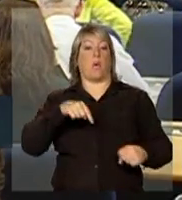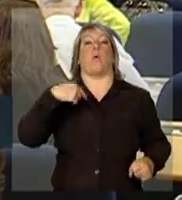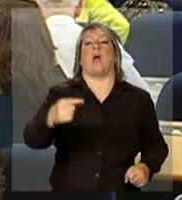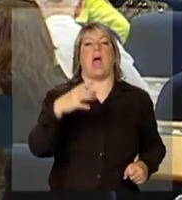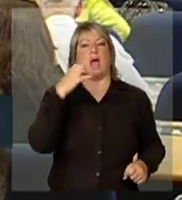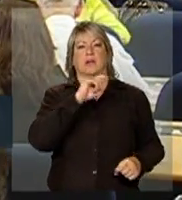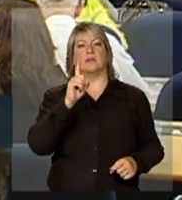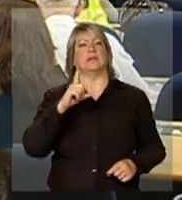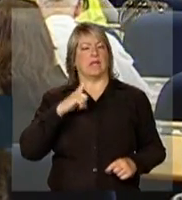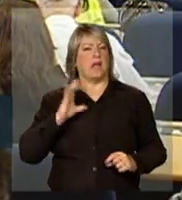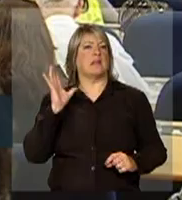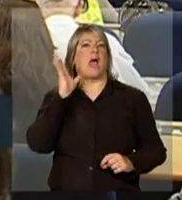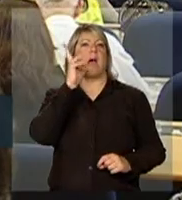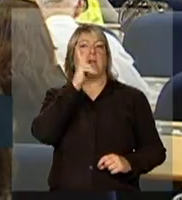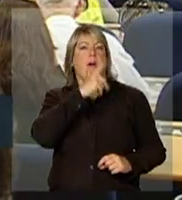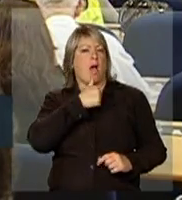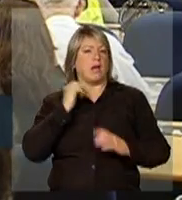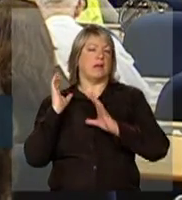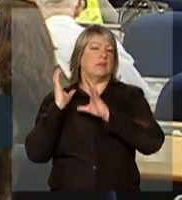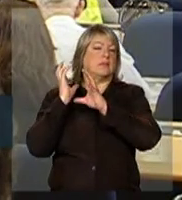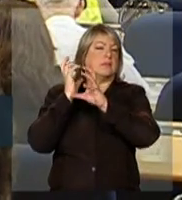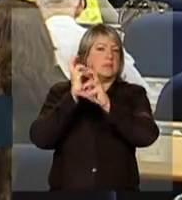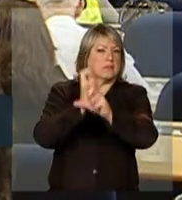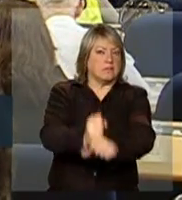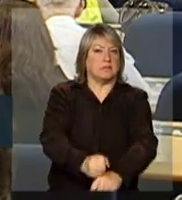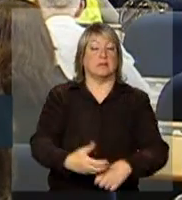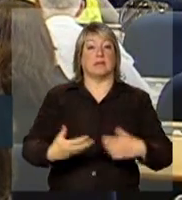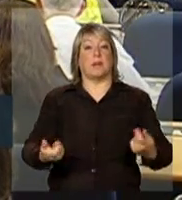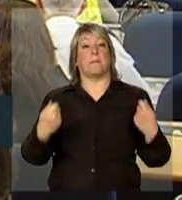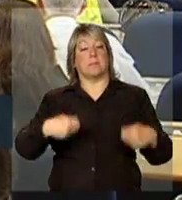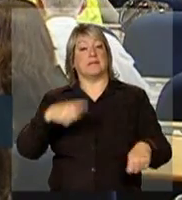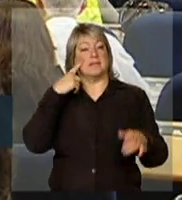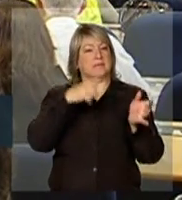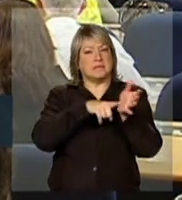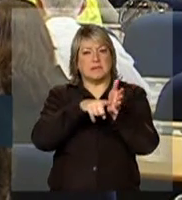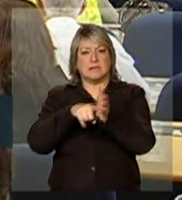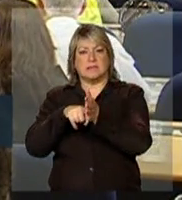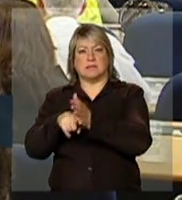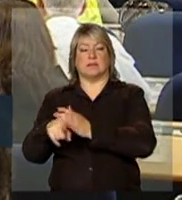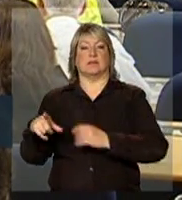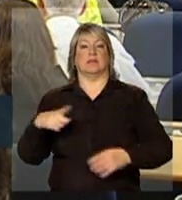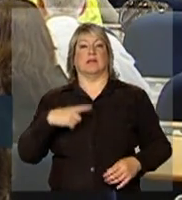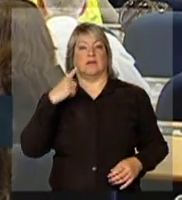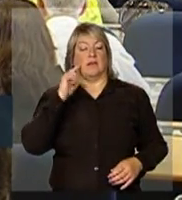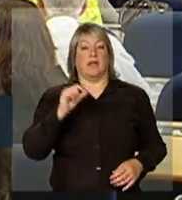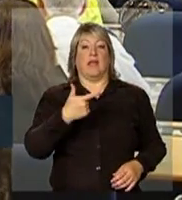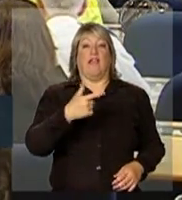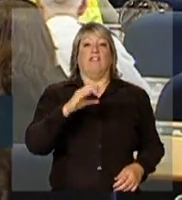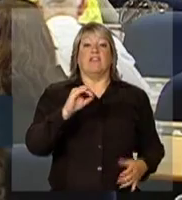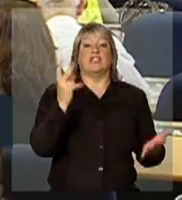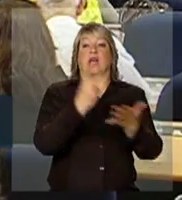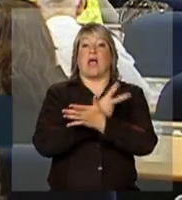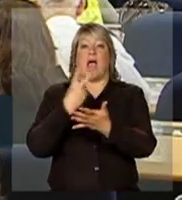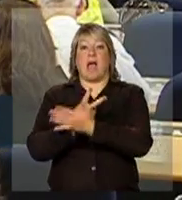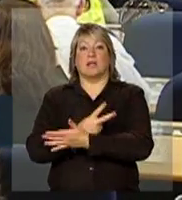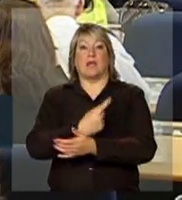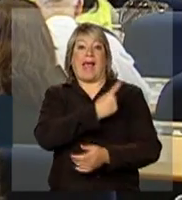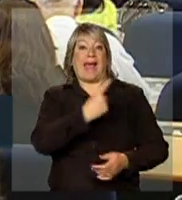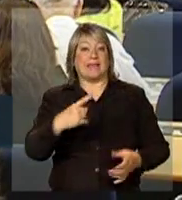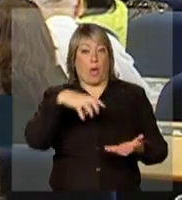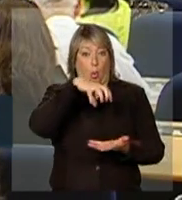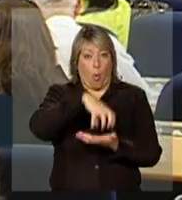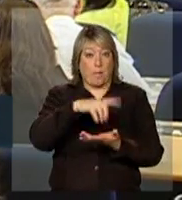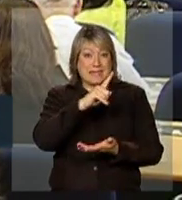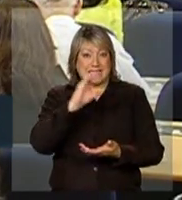sejam identificados precocemente. Então, a taxa da incidência está ao redor de 20 casos por 100 mil. Pode passar.